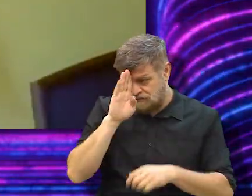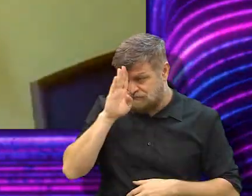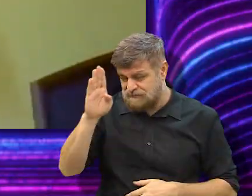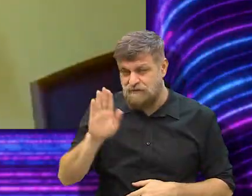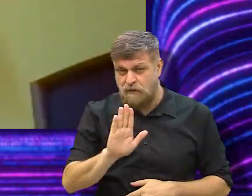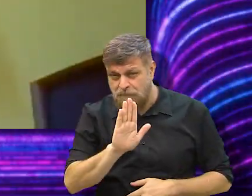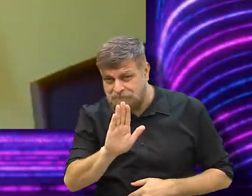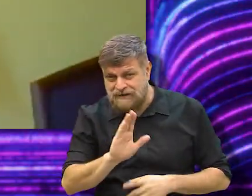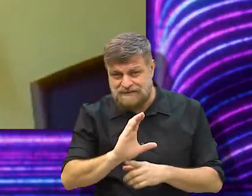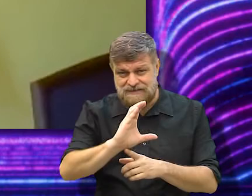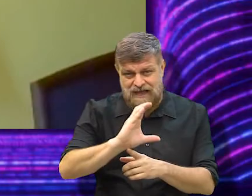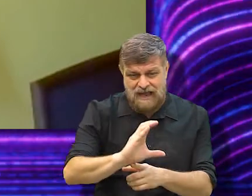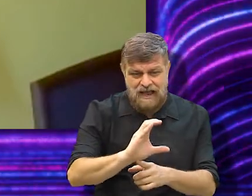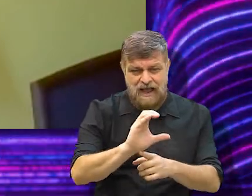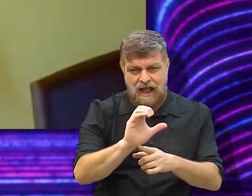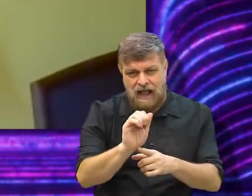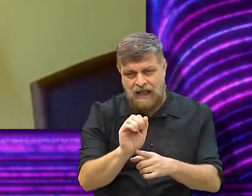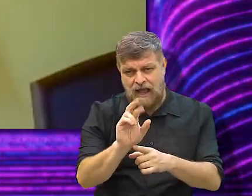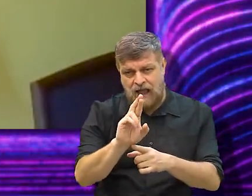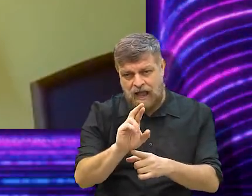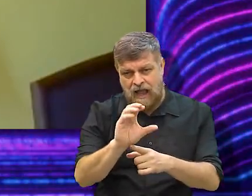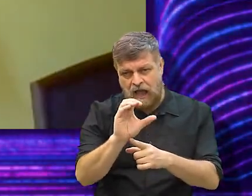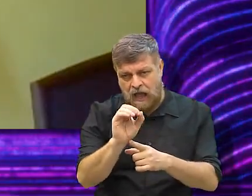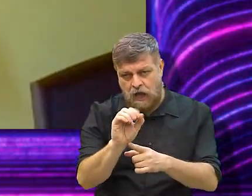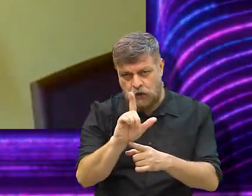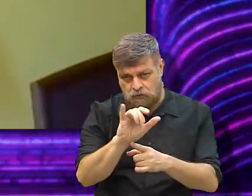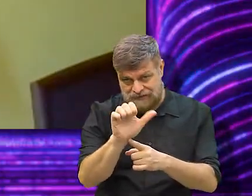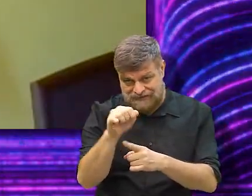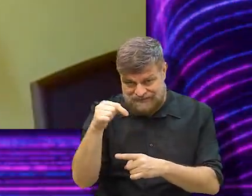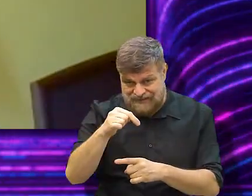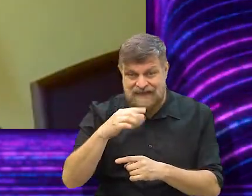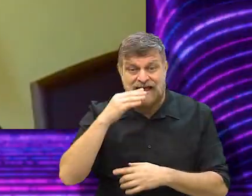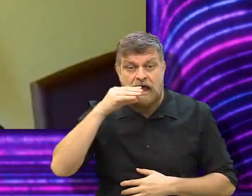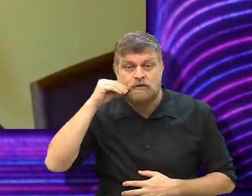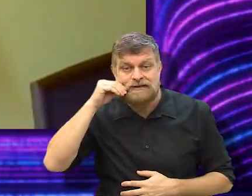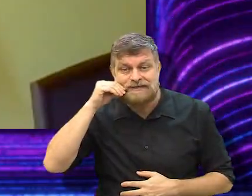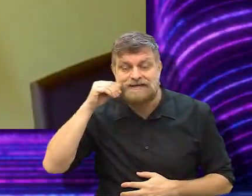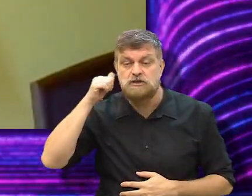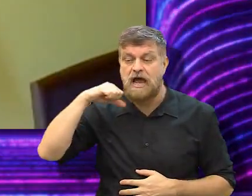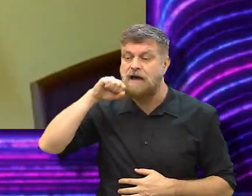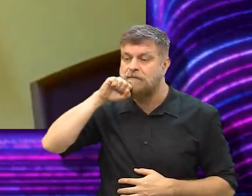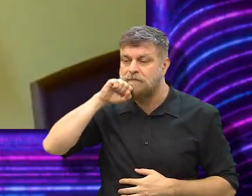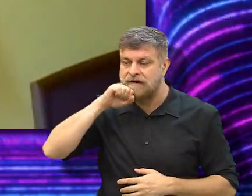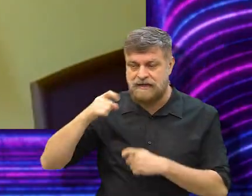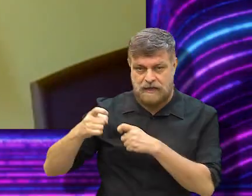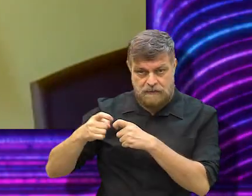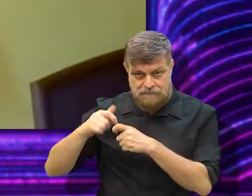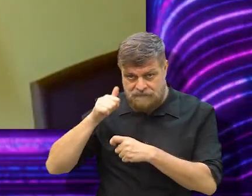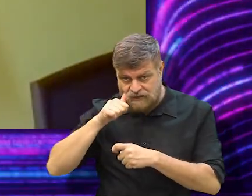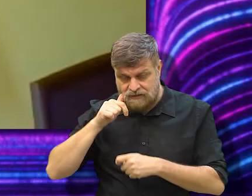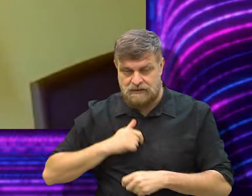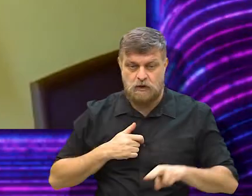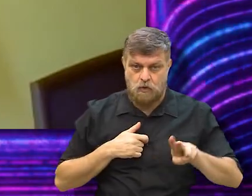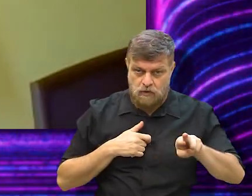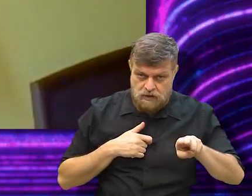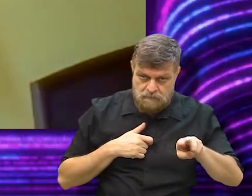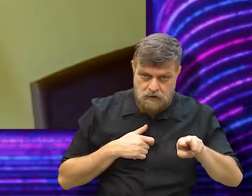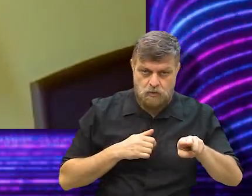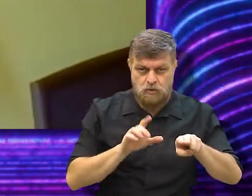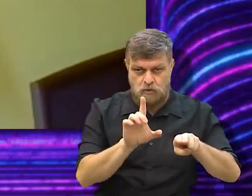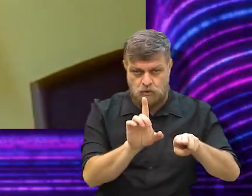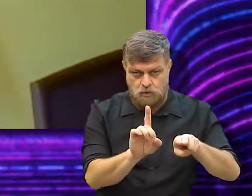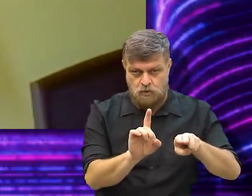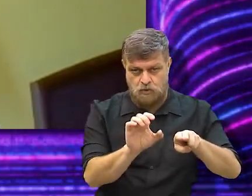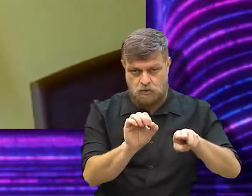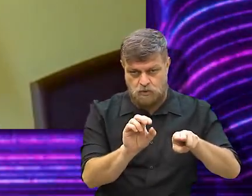protagonistas, mas a principal é a Carolina, ela é uma adolescente, filha de uma mãe que é médica, e ela tem um irmão, que chama Douglas.